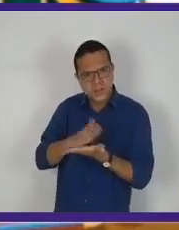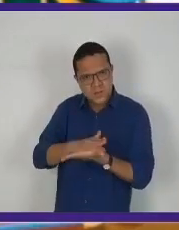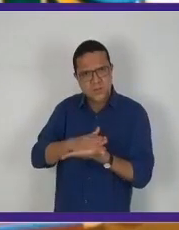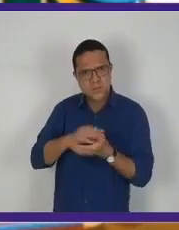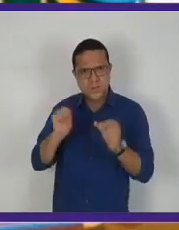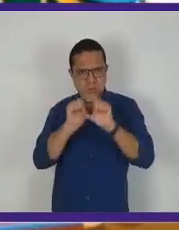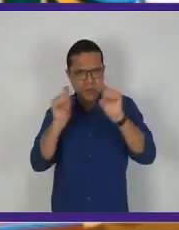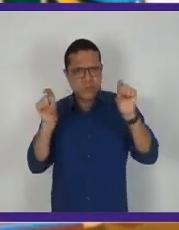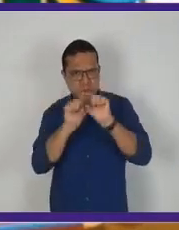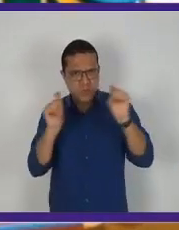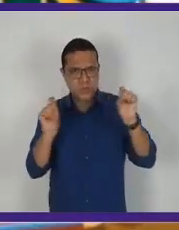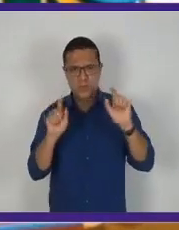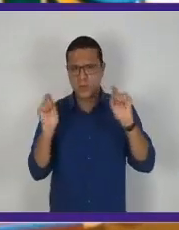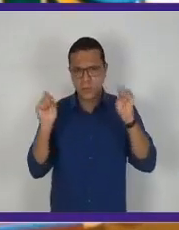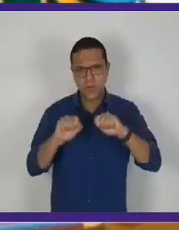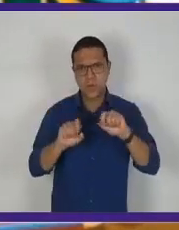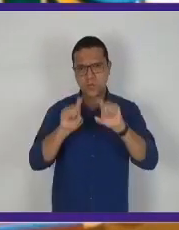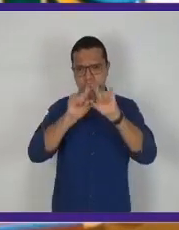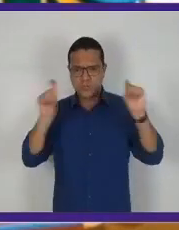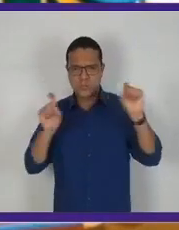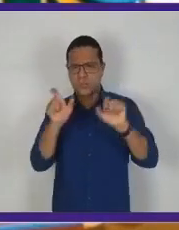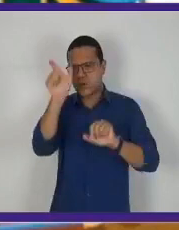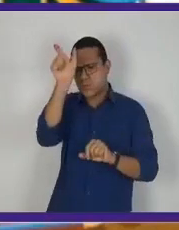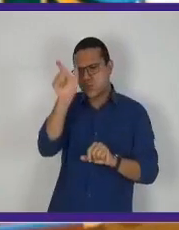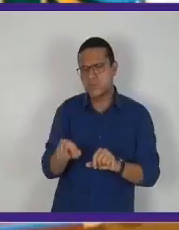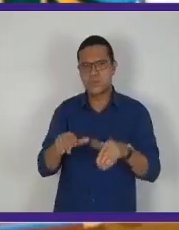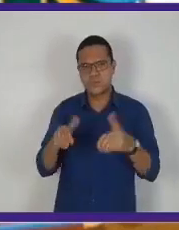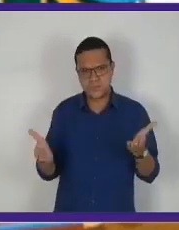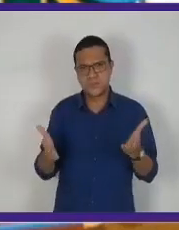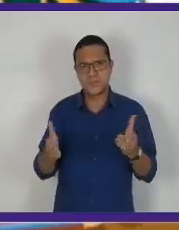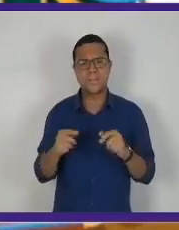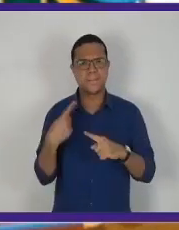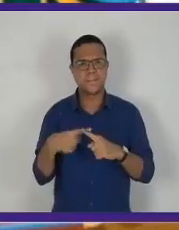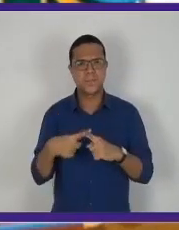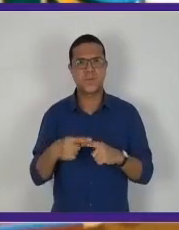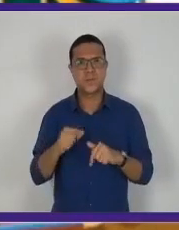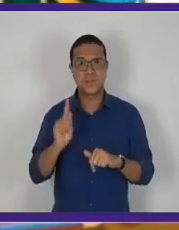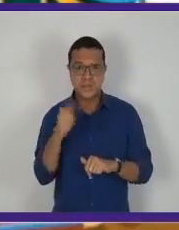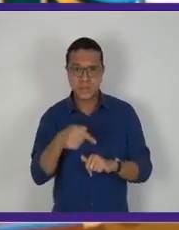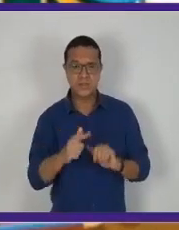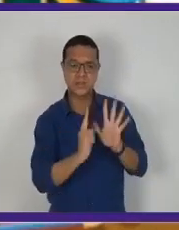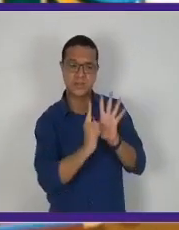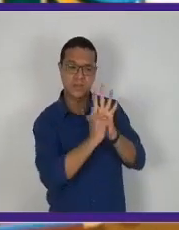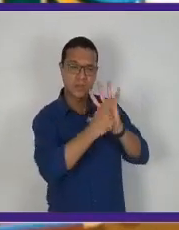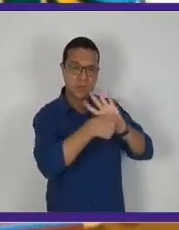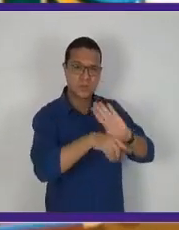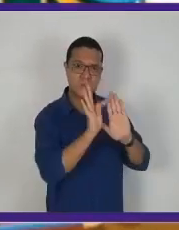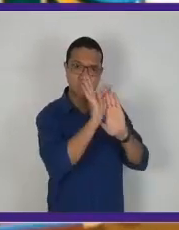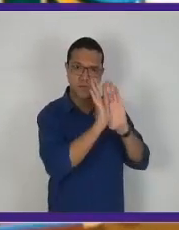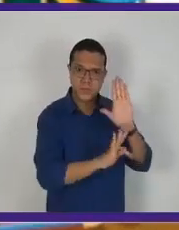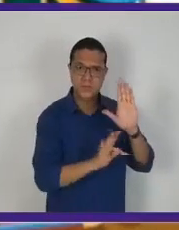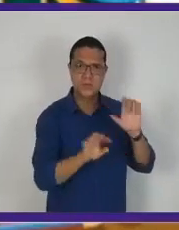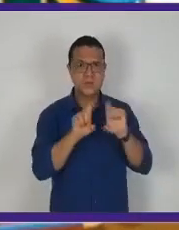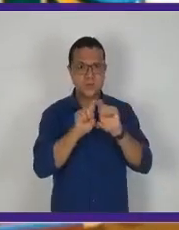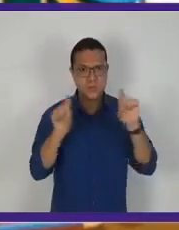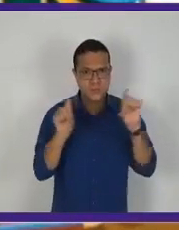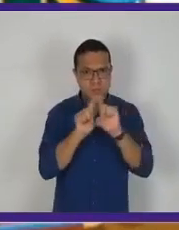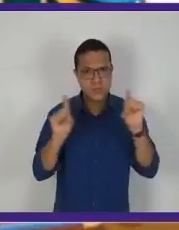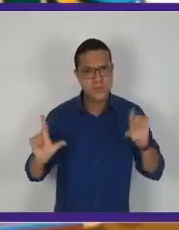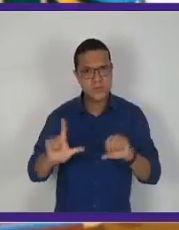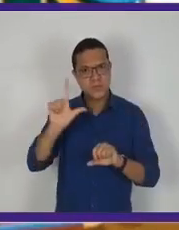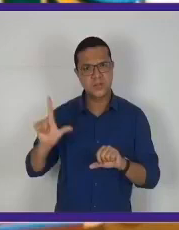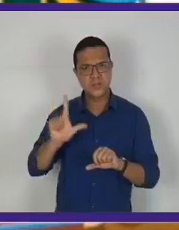ficam as tirinhas. Você pode cortar horizontal ou vertical. Pois isso aí, o gênero literário é uma tirinha.